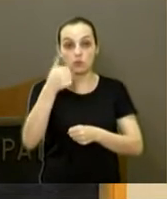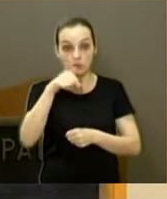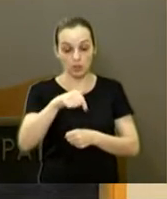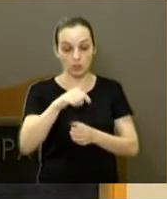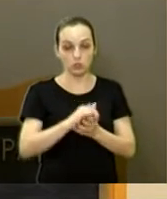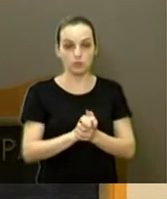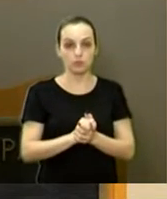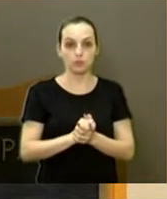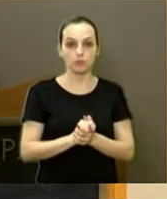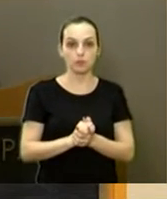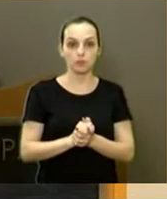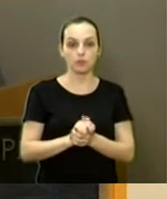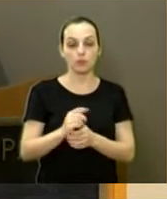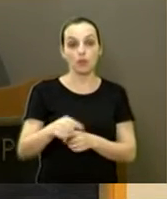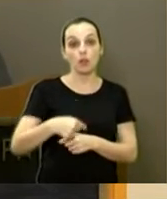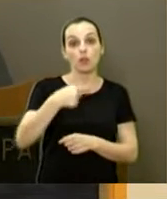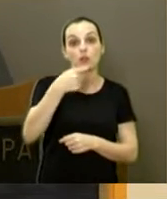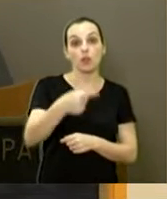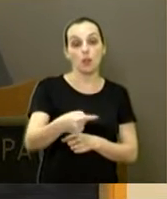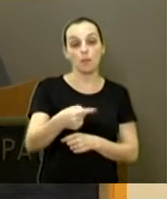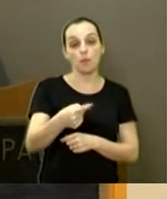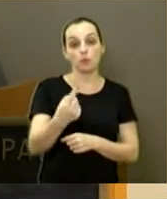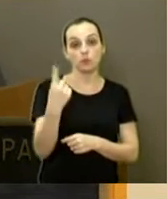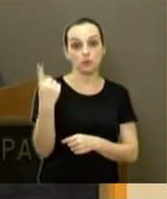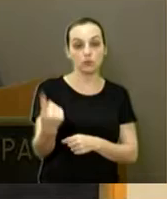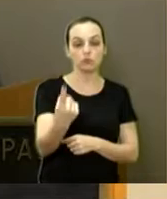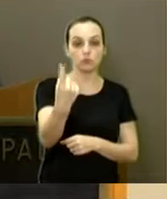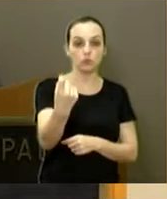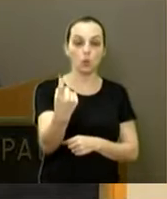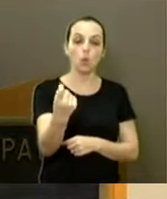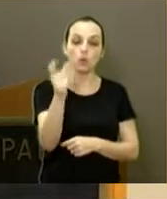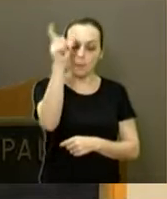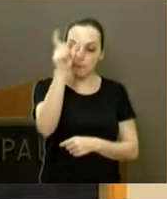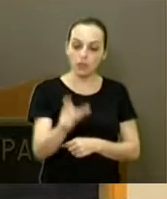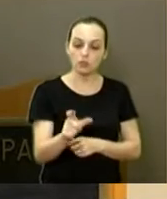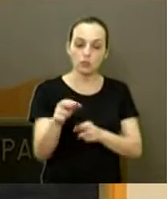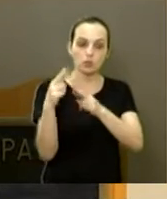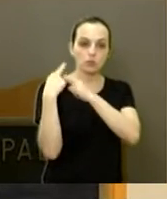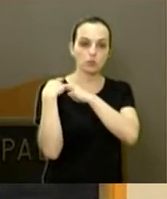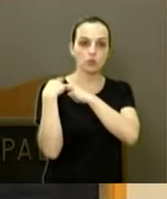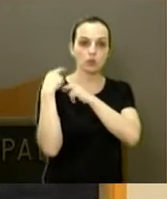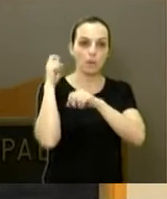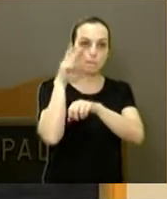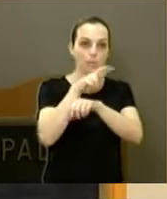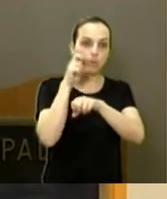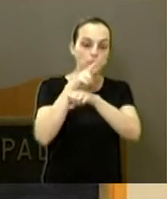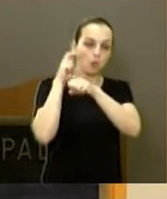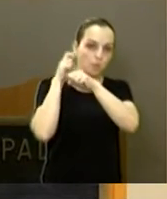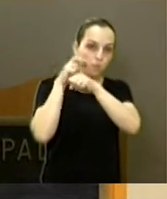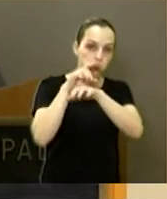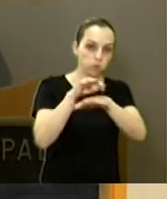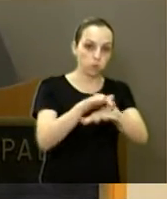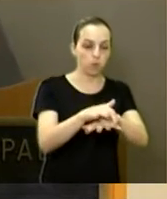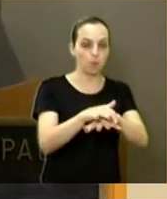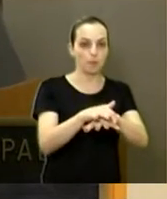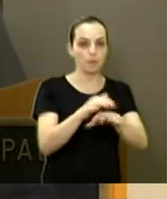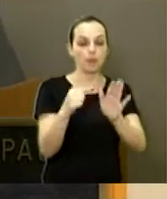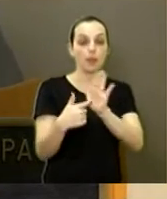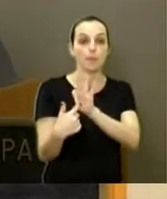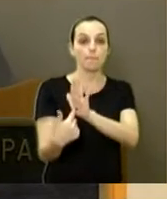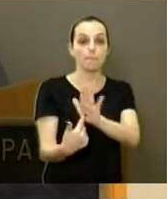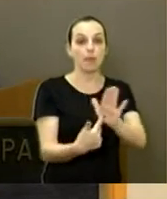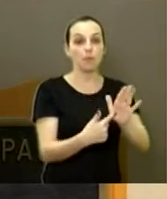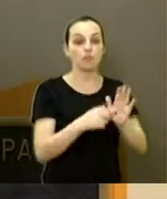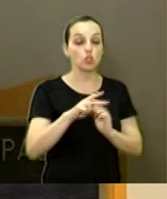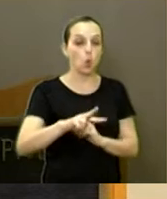a única, a pessoa responsável sobre pulverização. e ela mostrou totalmente